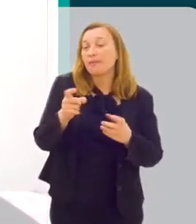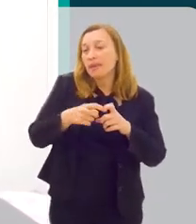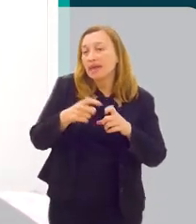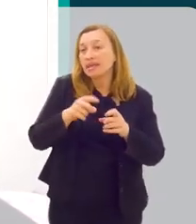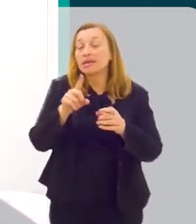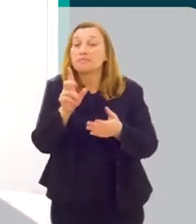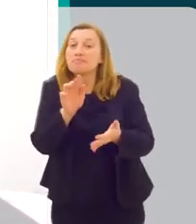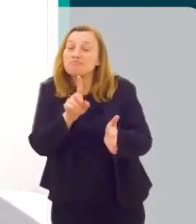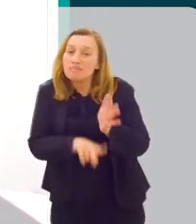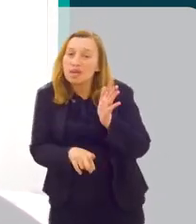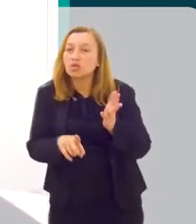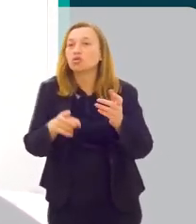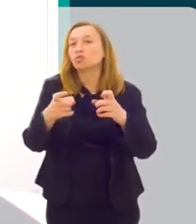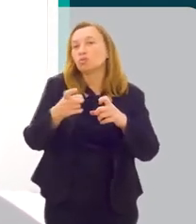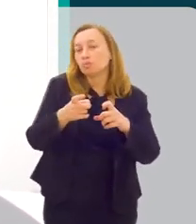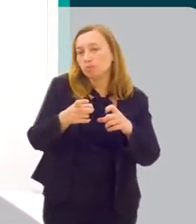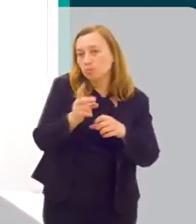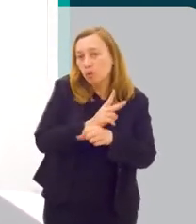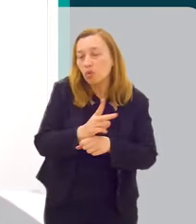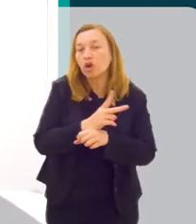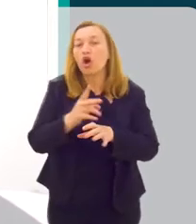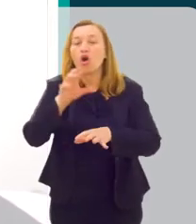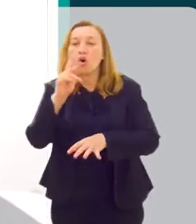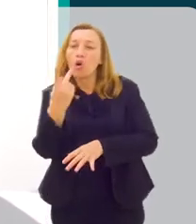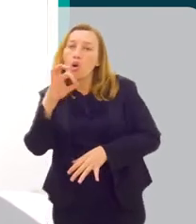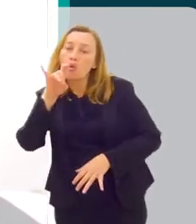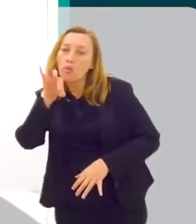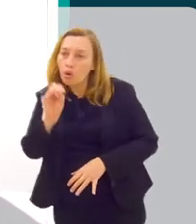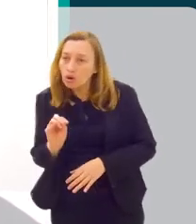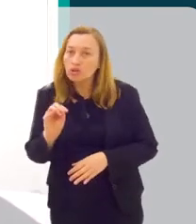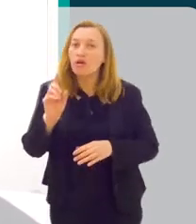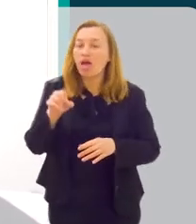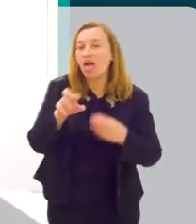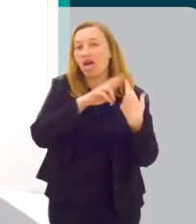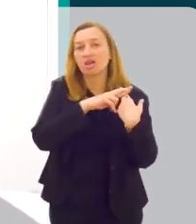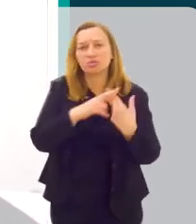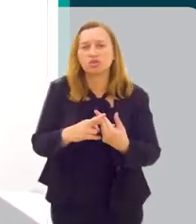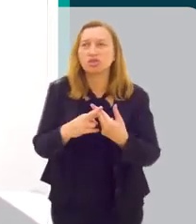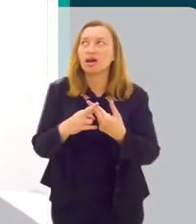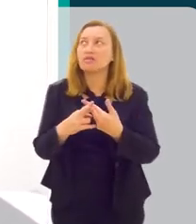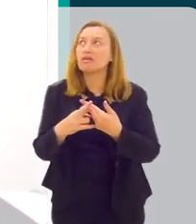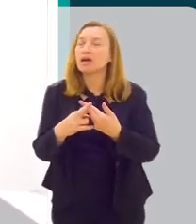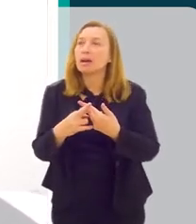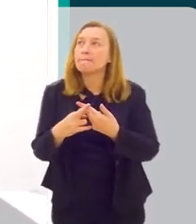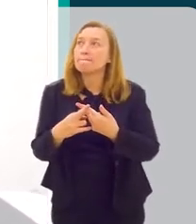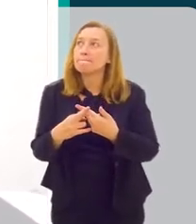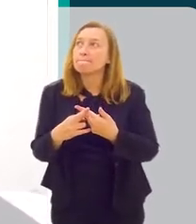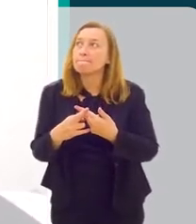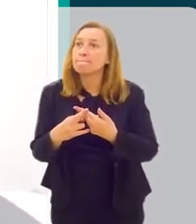a gente menos procura. O hormônio, ele é responsável, né?